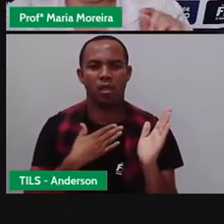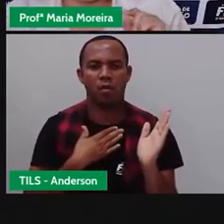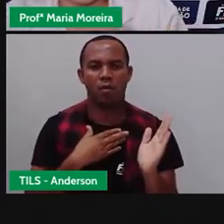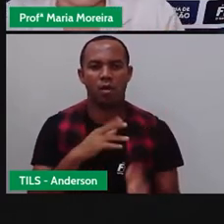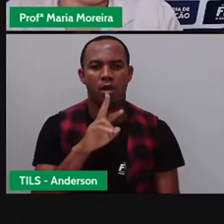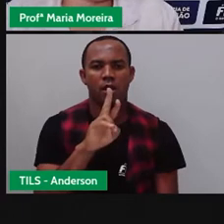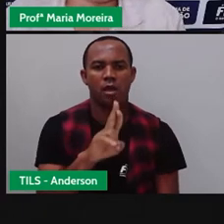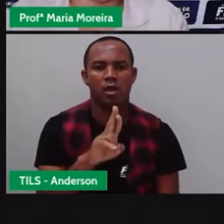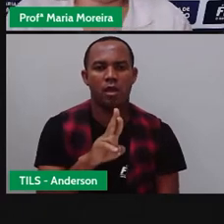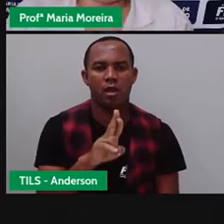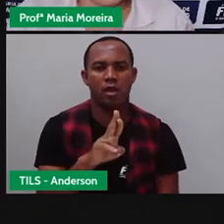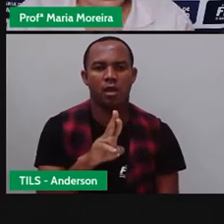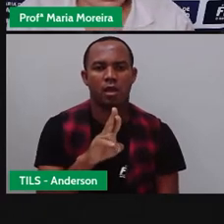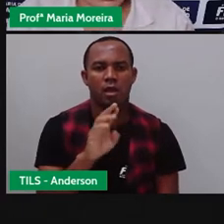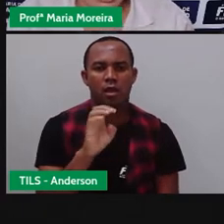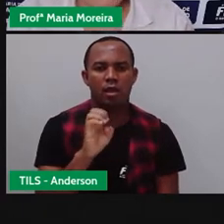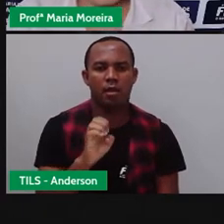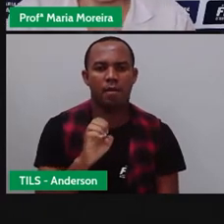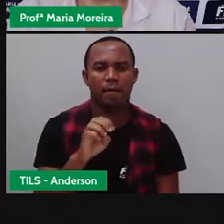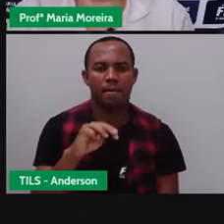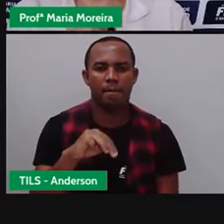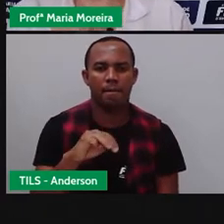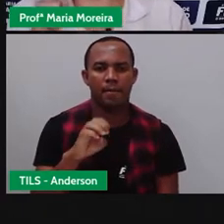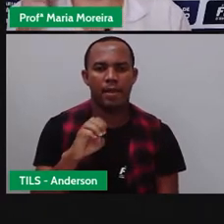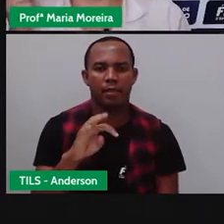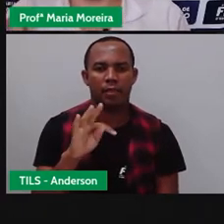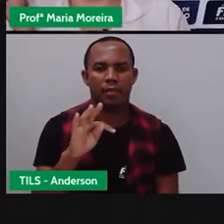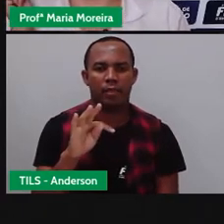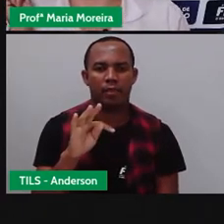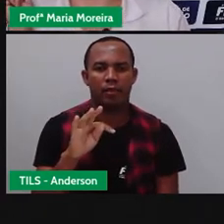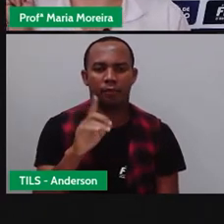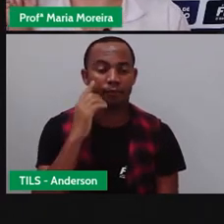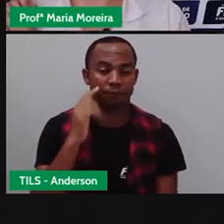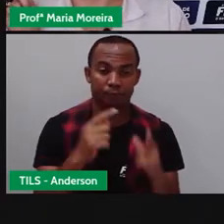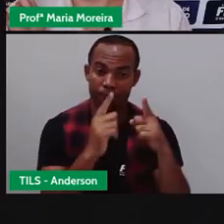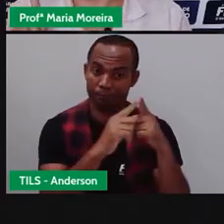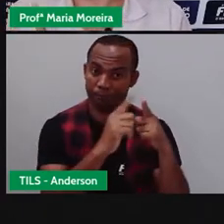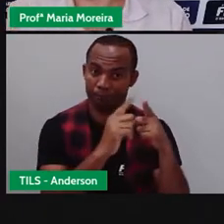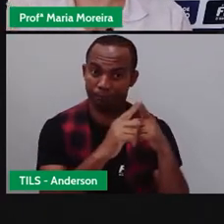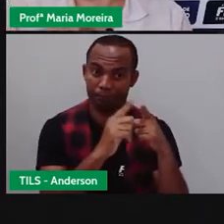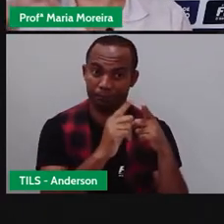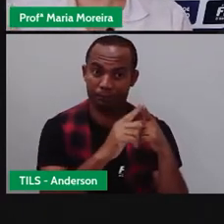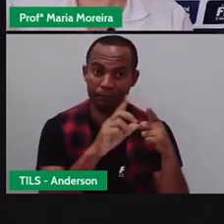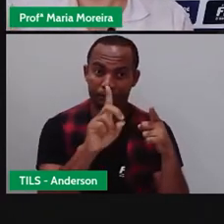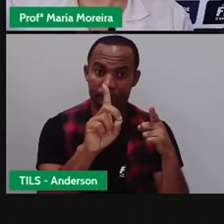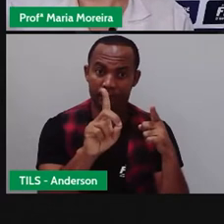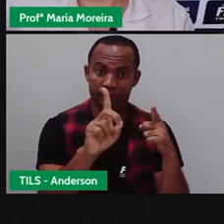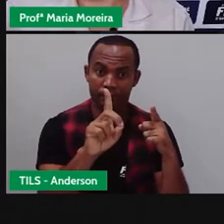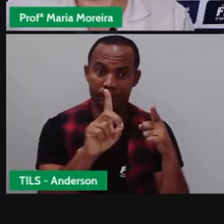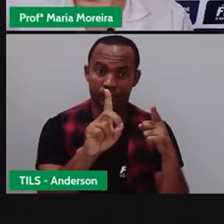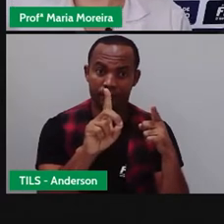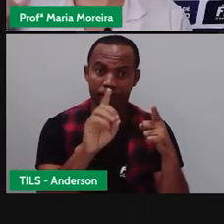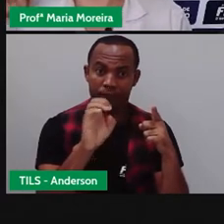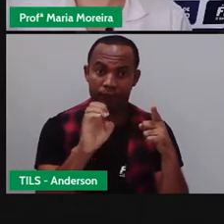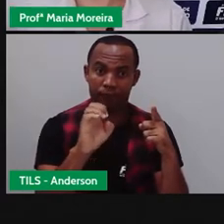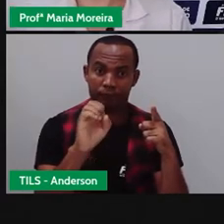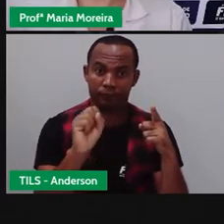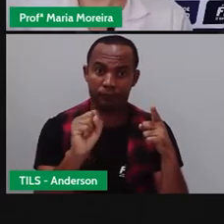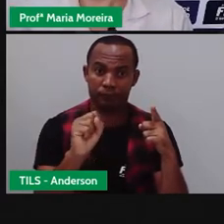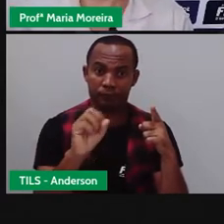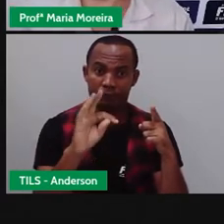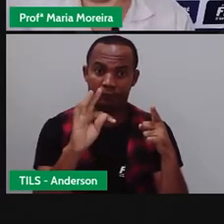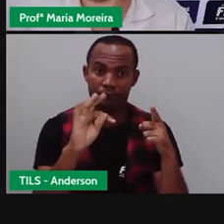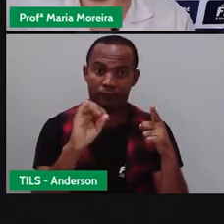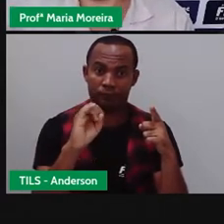quem escreve. Isso é muito importante, tá? Destinatário é o quê? O destino. É pra onde